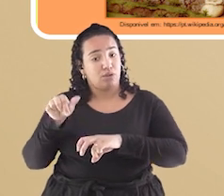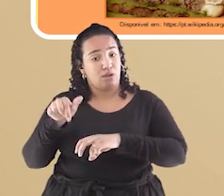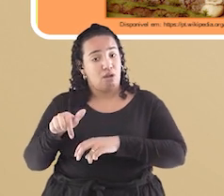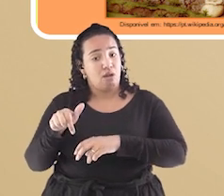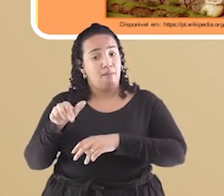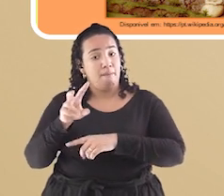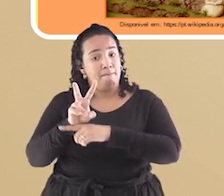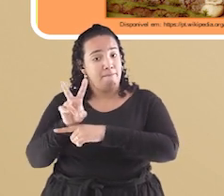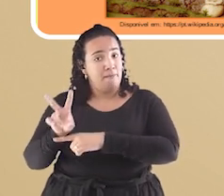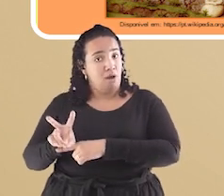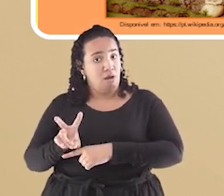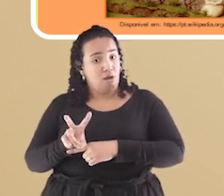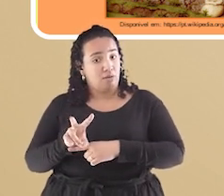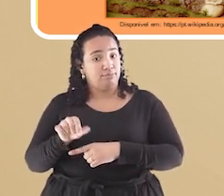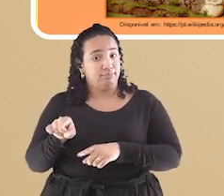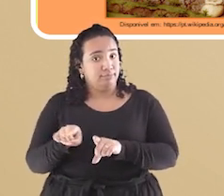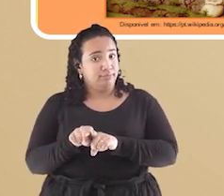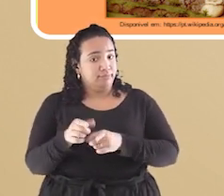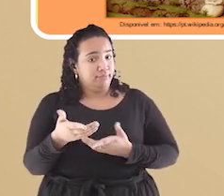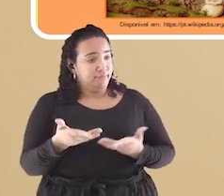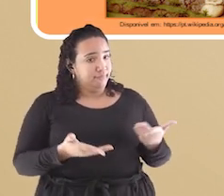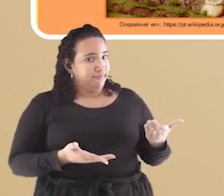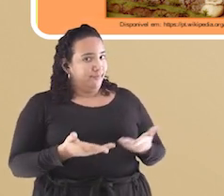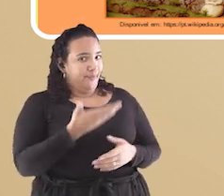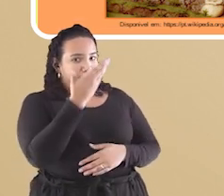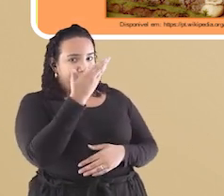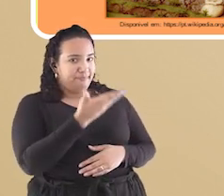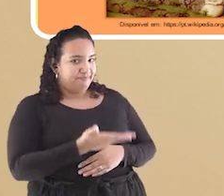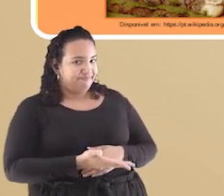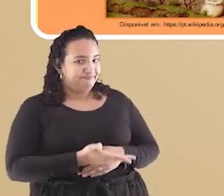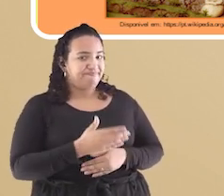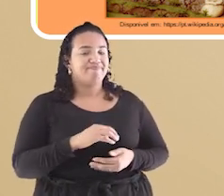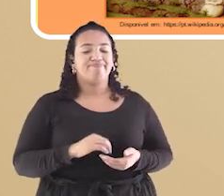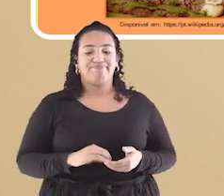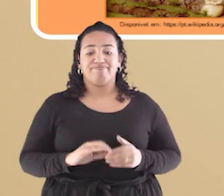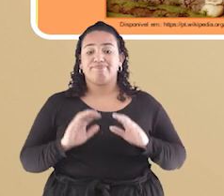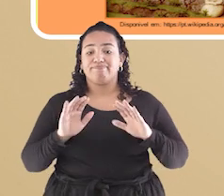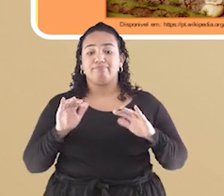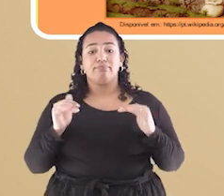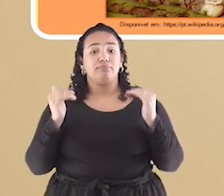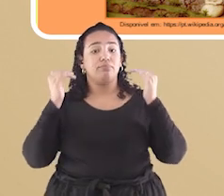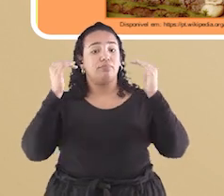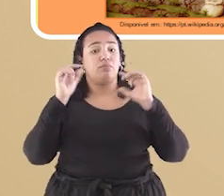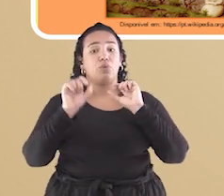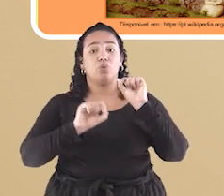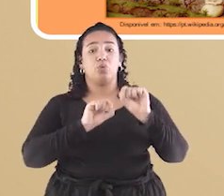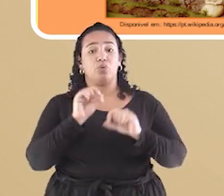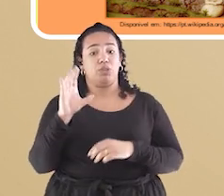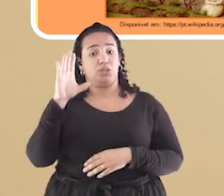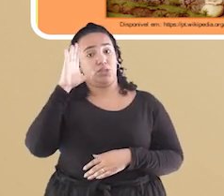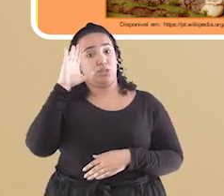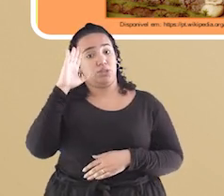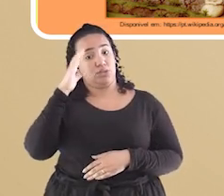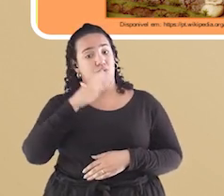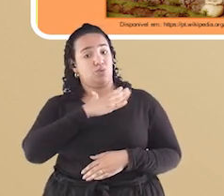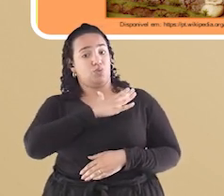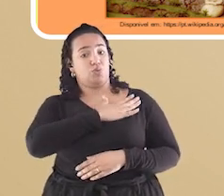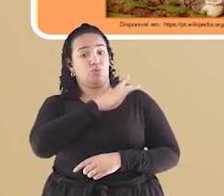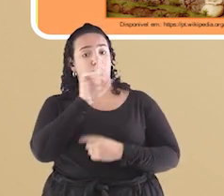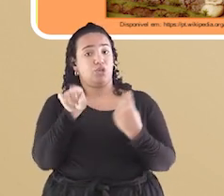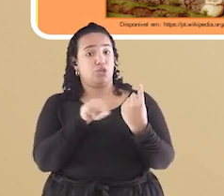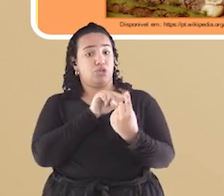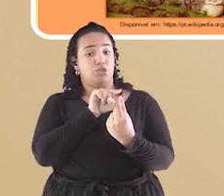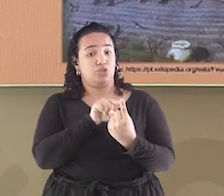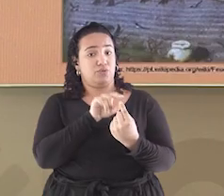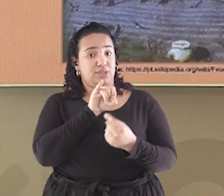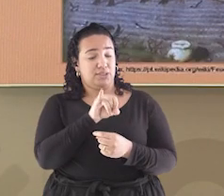mesmo tempo, que serviam os suzeranos de diversas maneiras. Sobretudo, para serviços militares com o intuito de defendê-los em